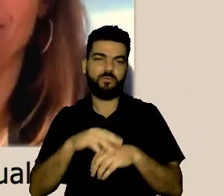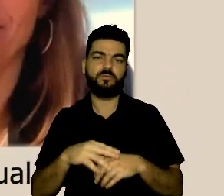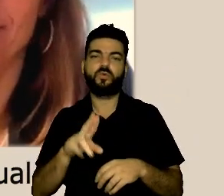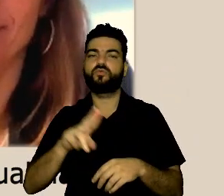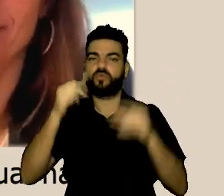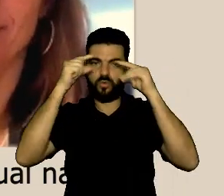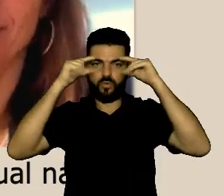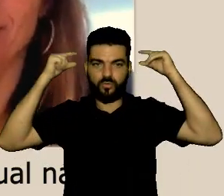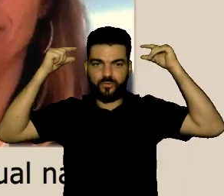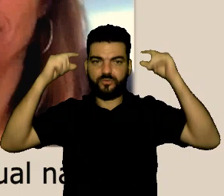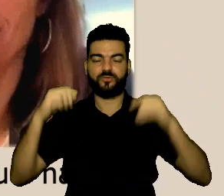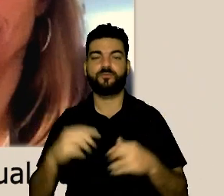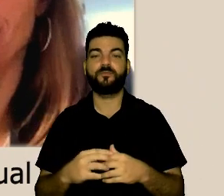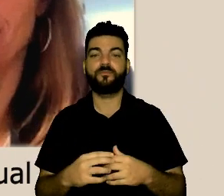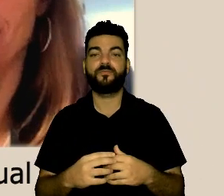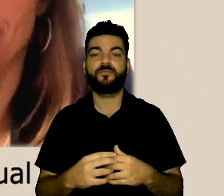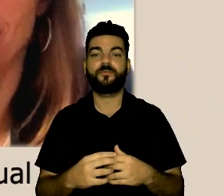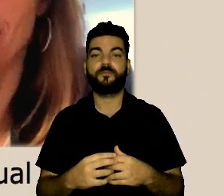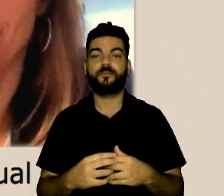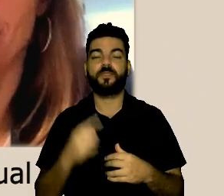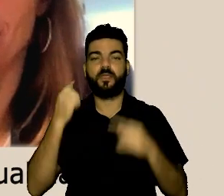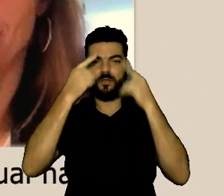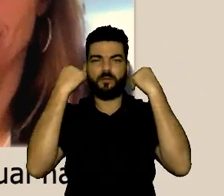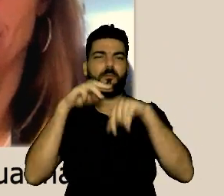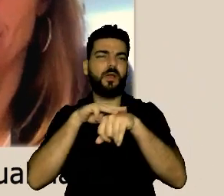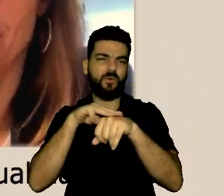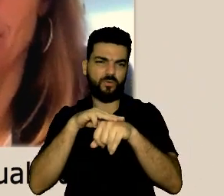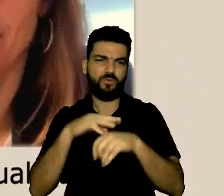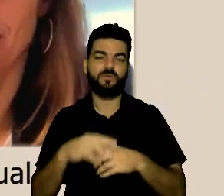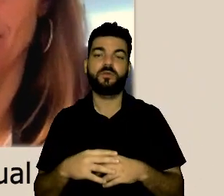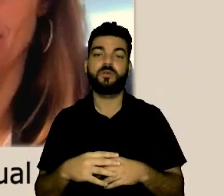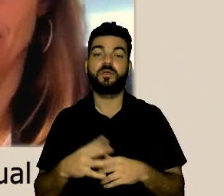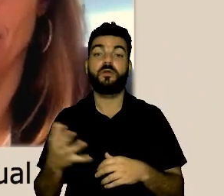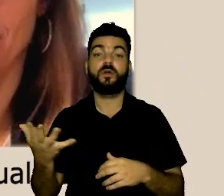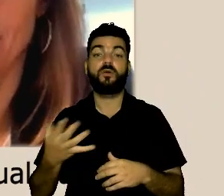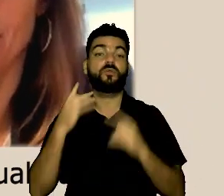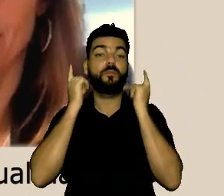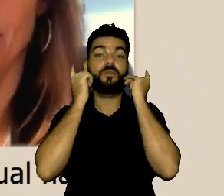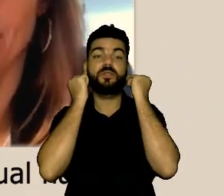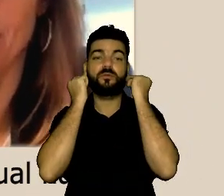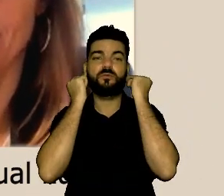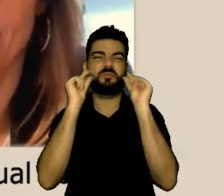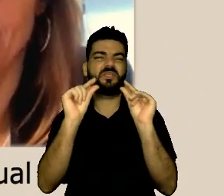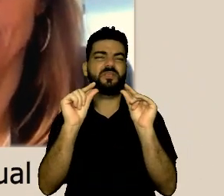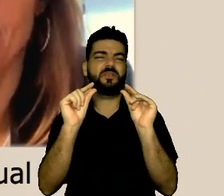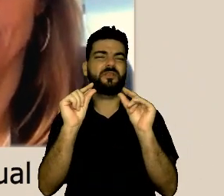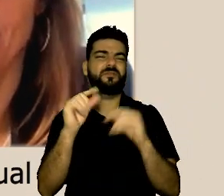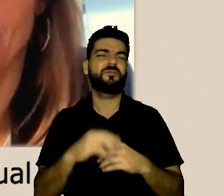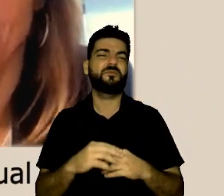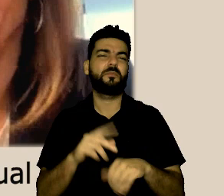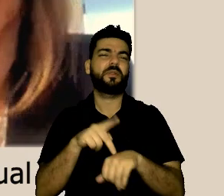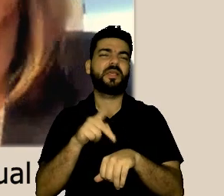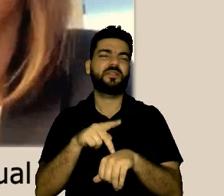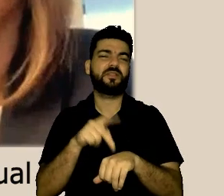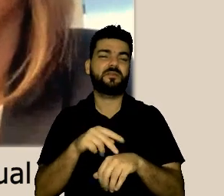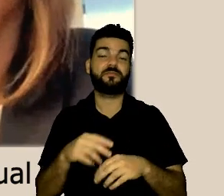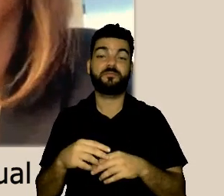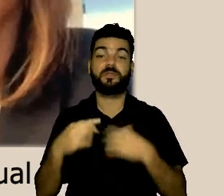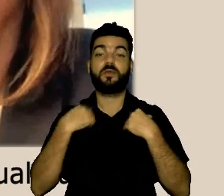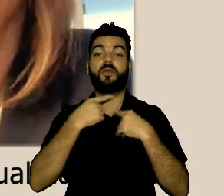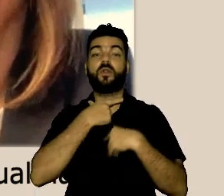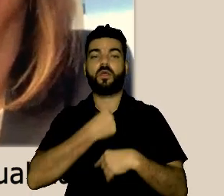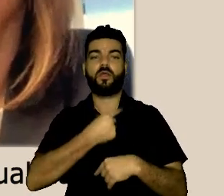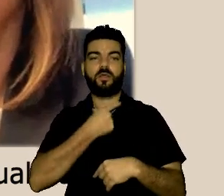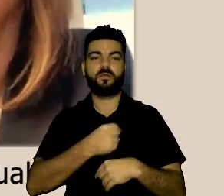óculos, meu óculos tem um aro marrom, eu estou usando um brinco bem pequeno de pérola, estou usando um colar,